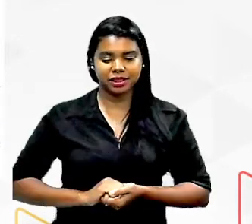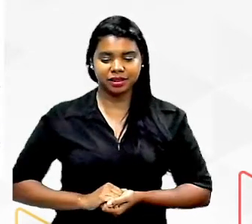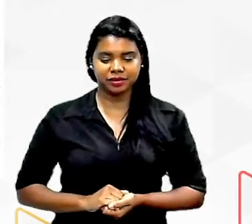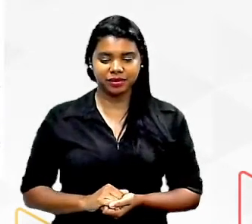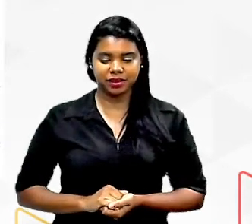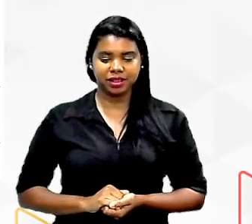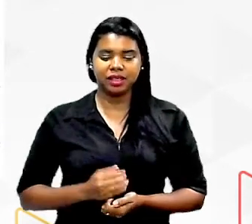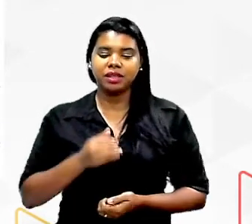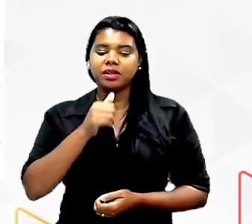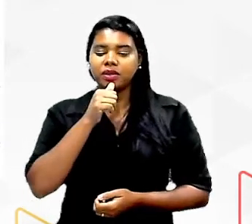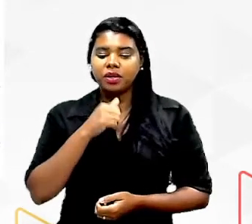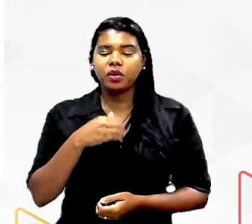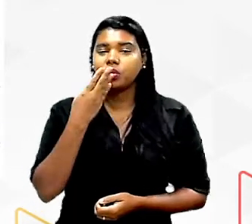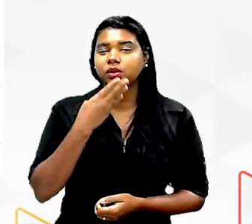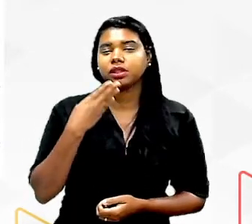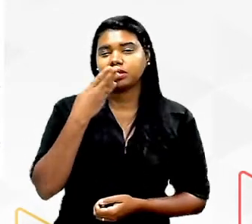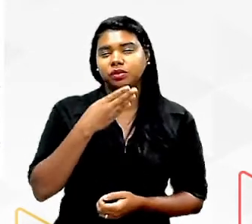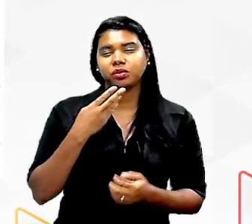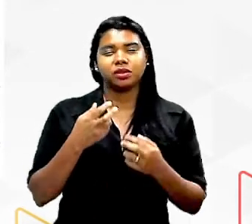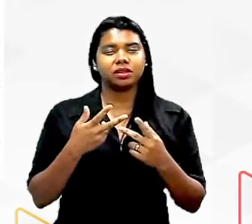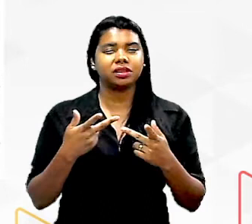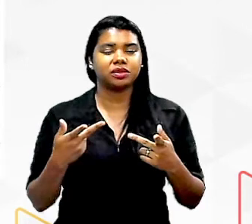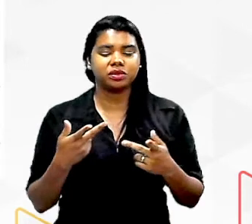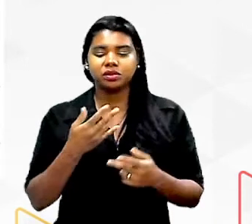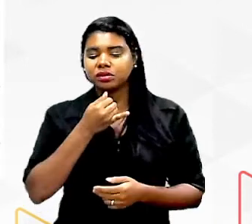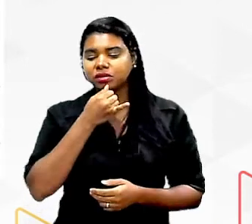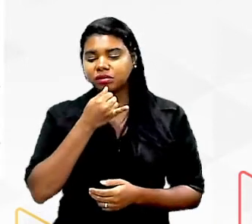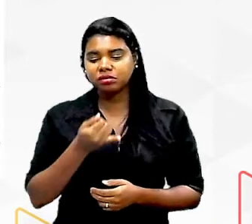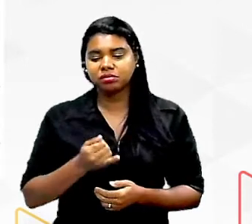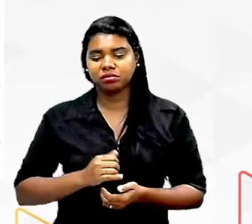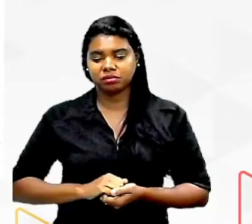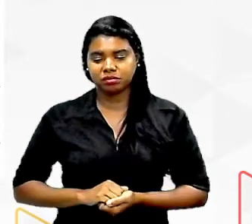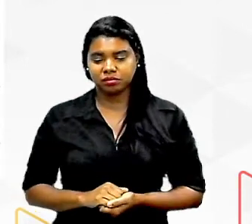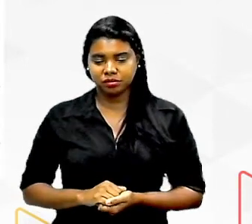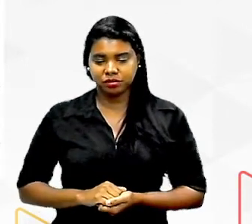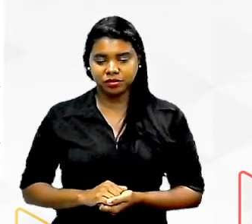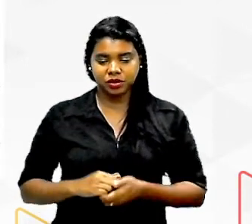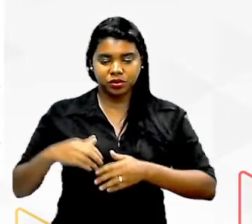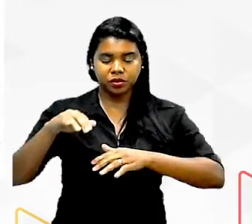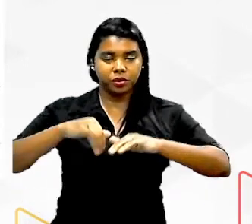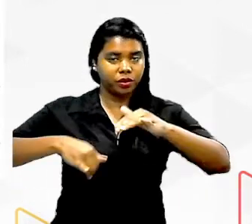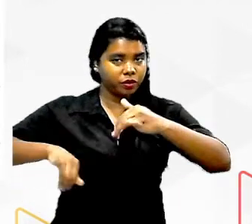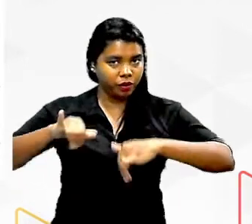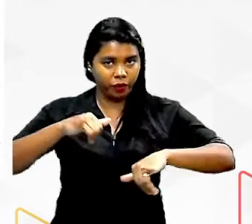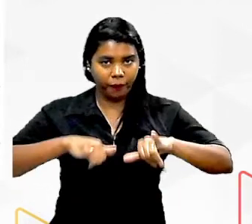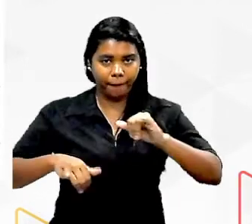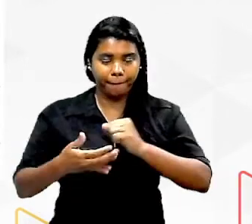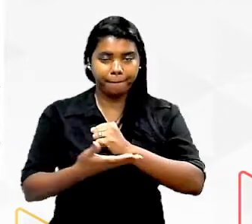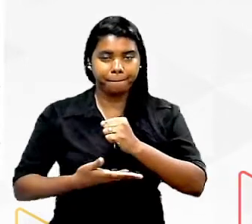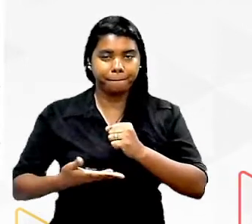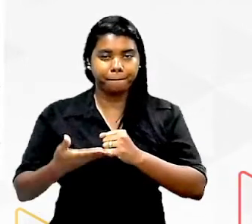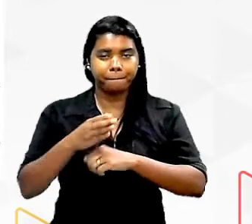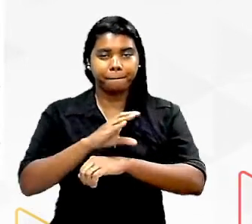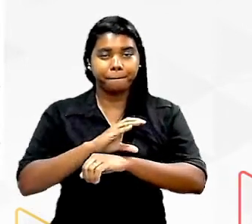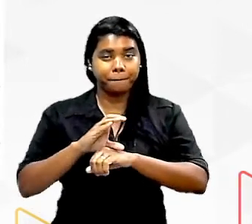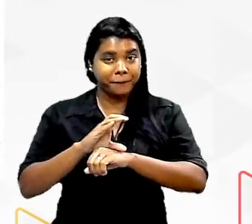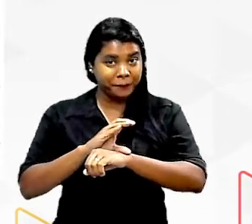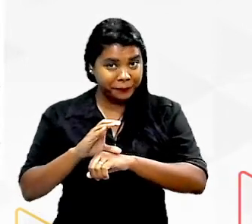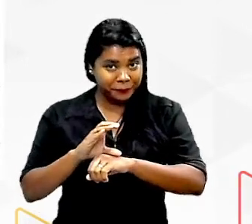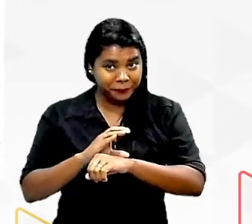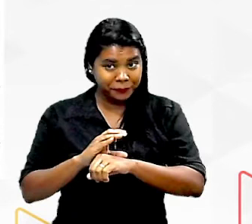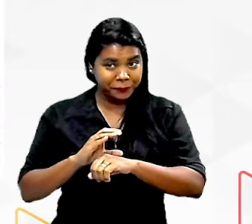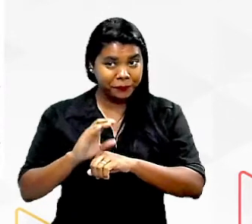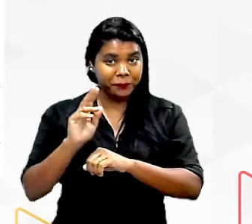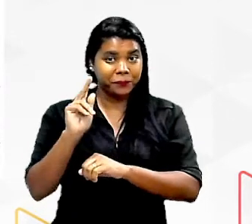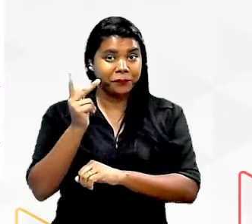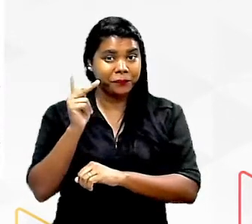ratos ou os açúcares de maneira geral são substâncias químicas com base em carbono hidrog